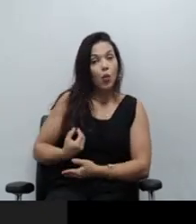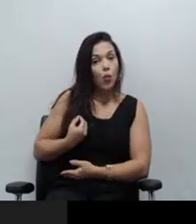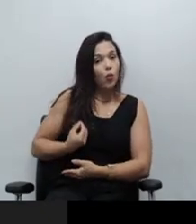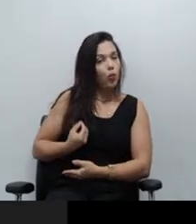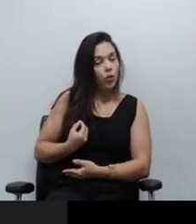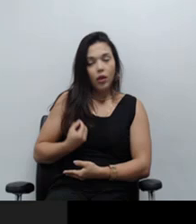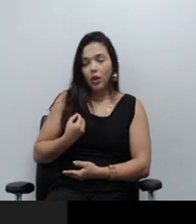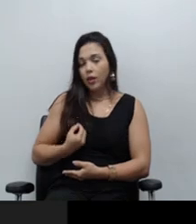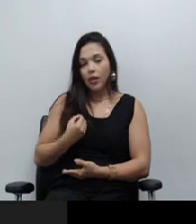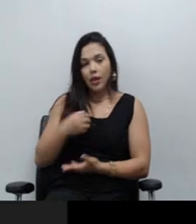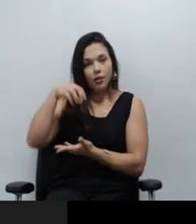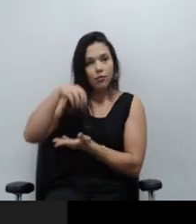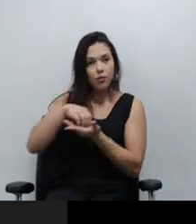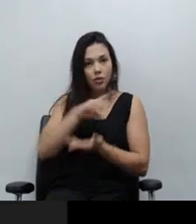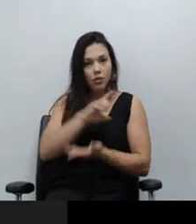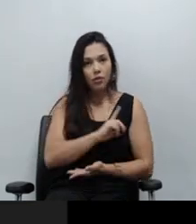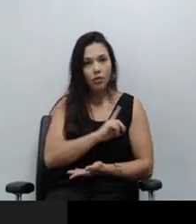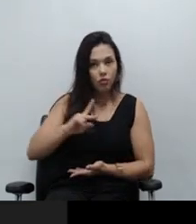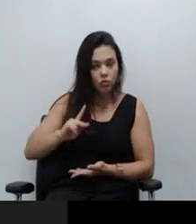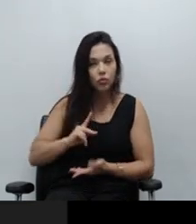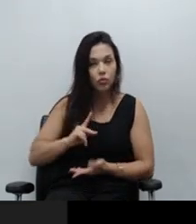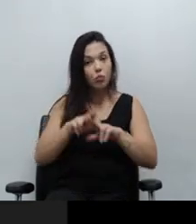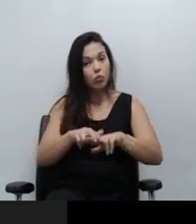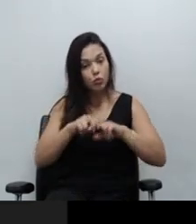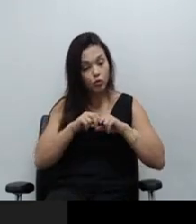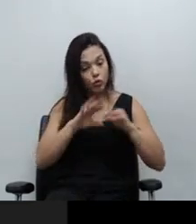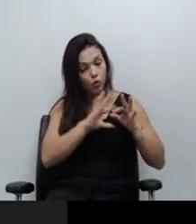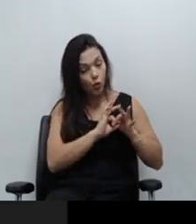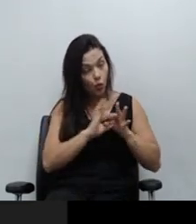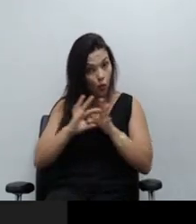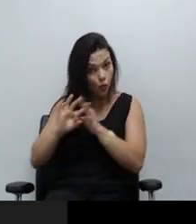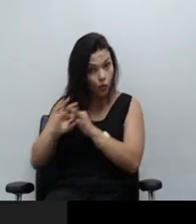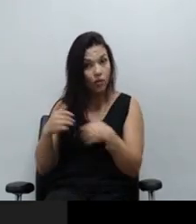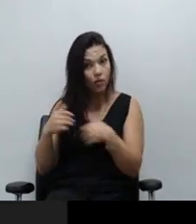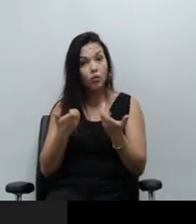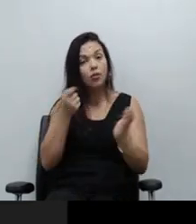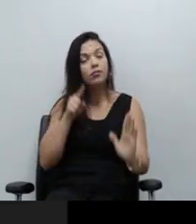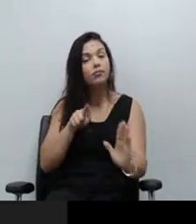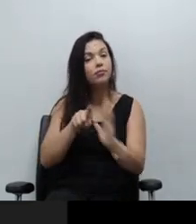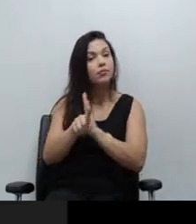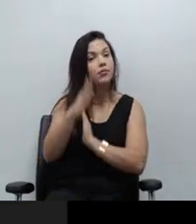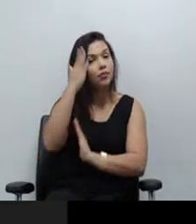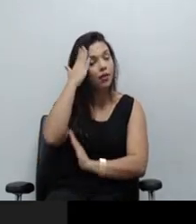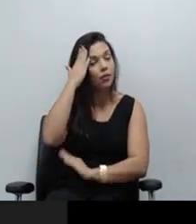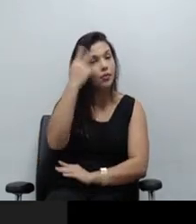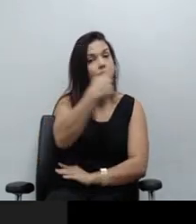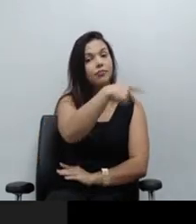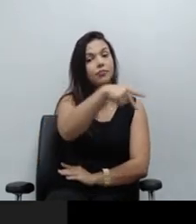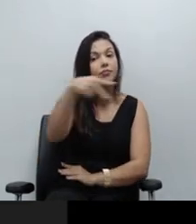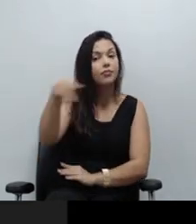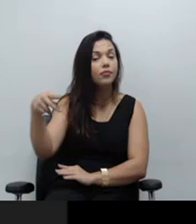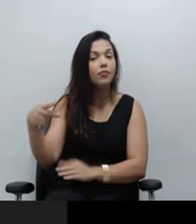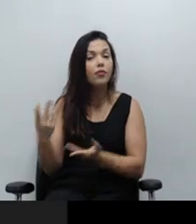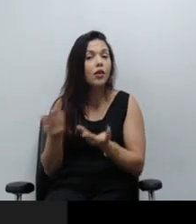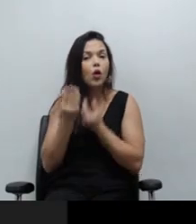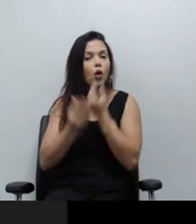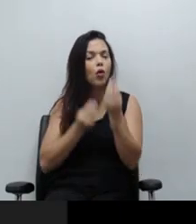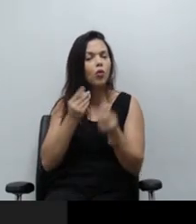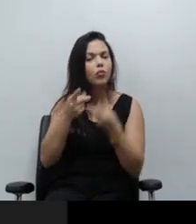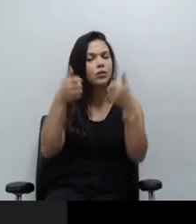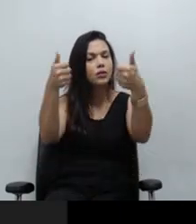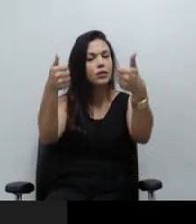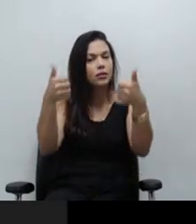Defensoria Pública. Neste contexto, eu gostaria de questionar aos conselheiros e conselheiras qual fundamento